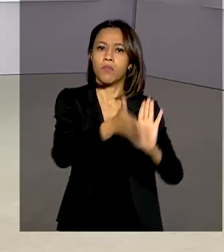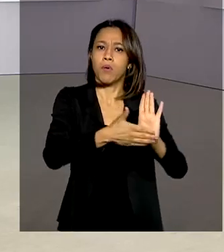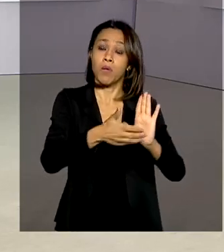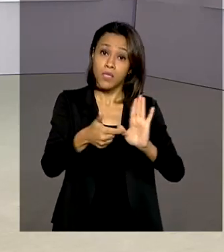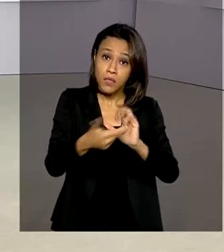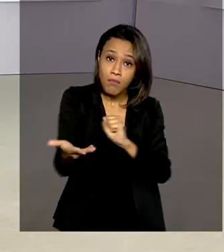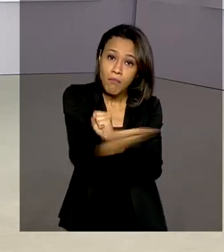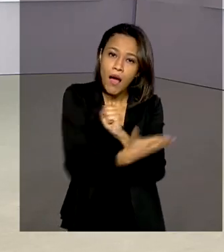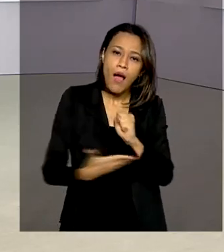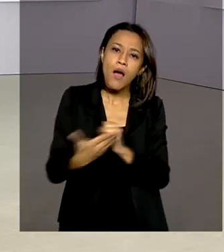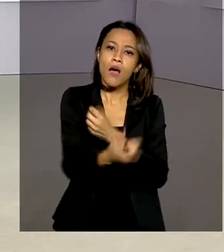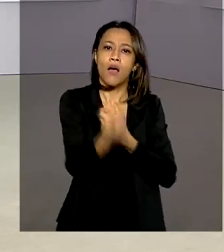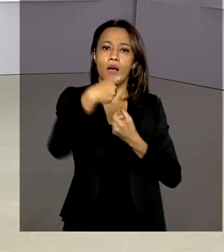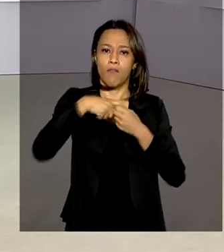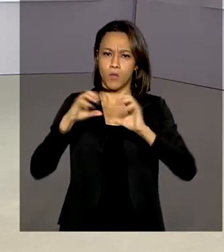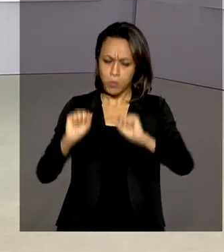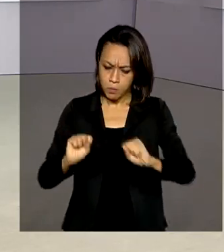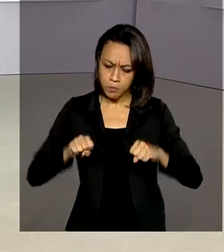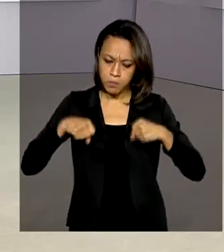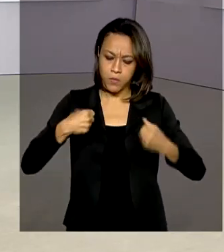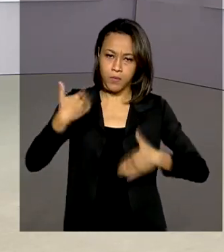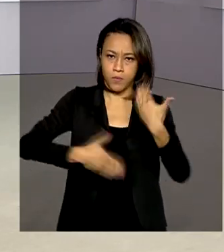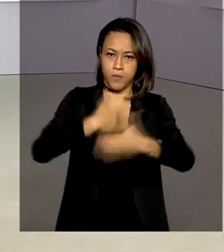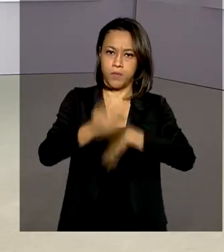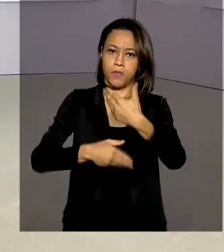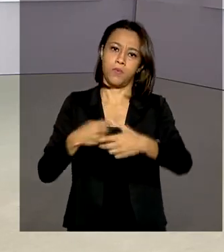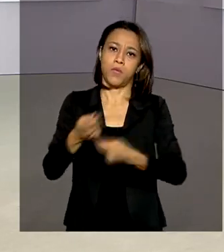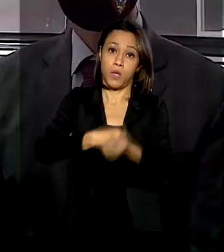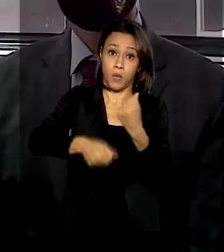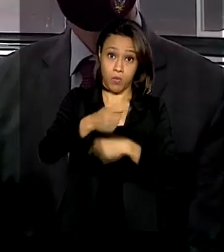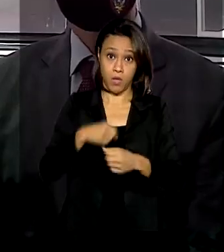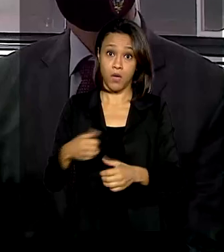base para a retomada do crescimento e para a geração de empregos.